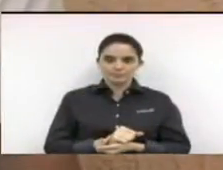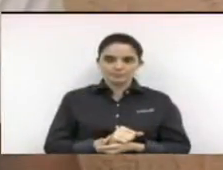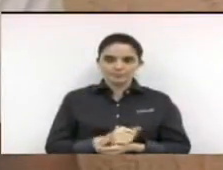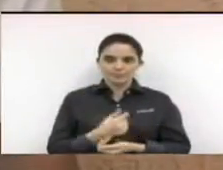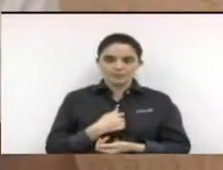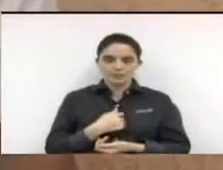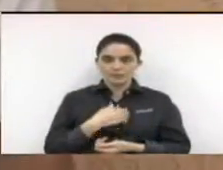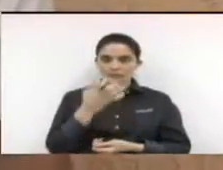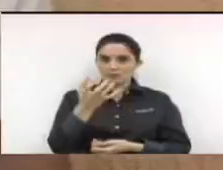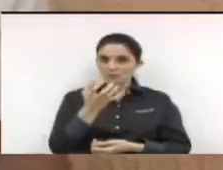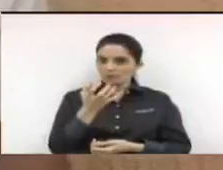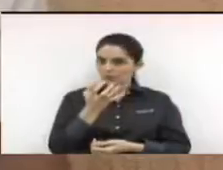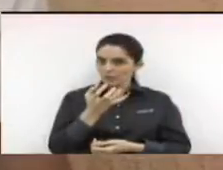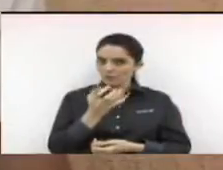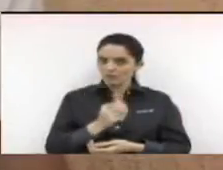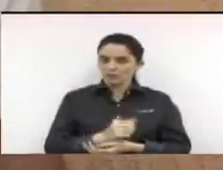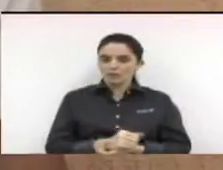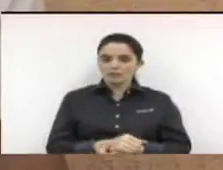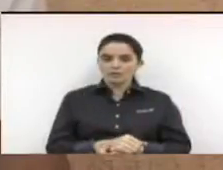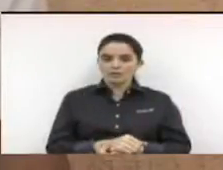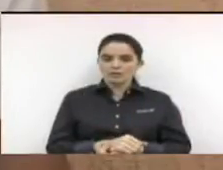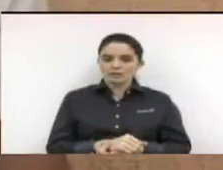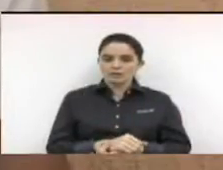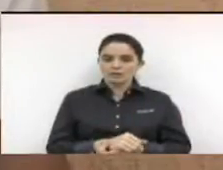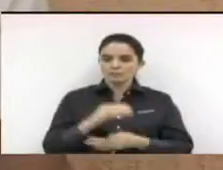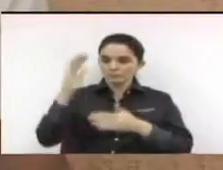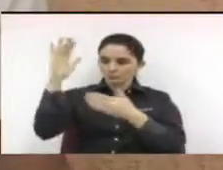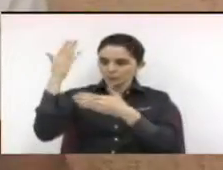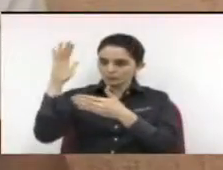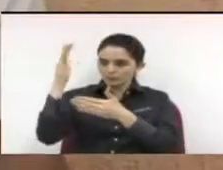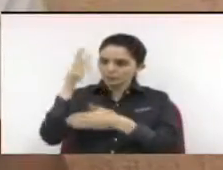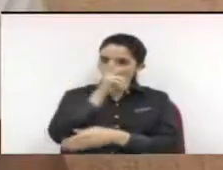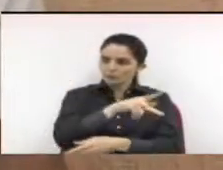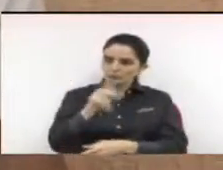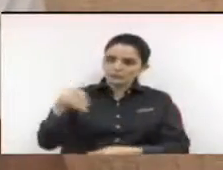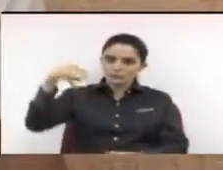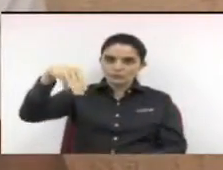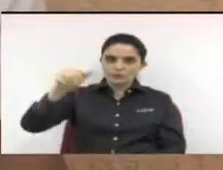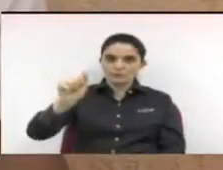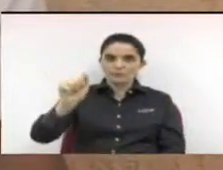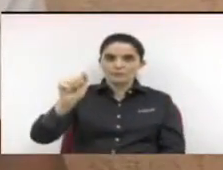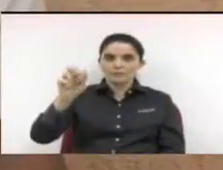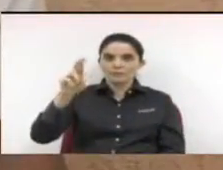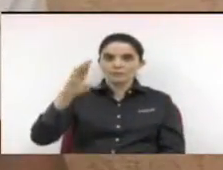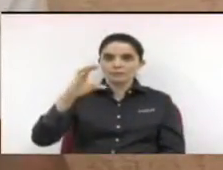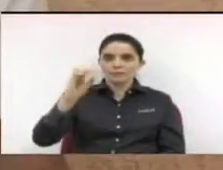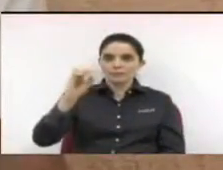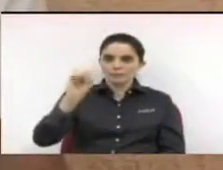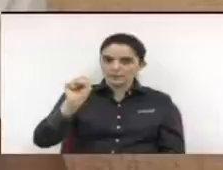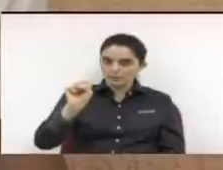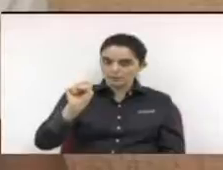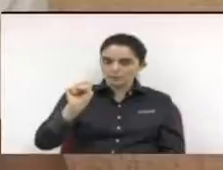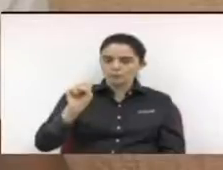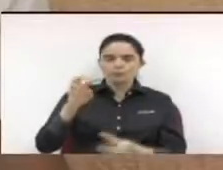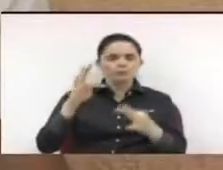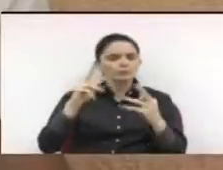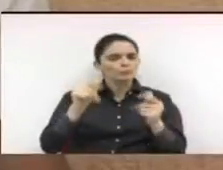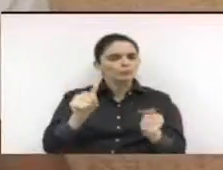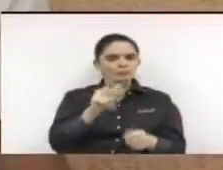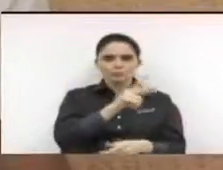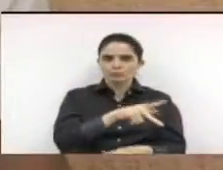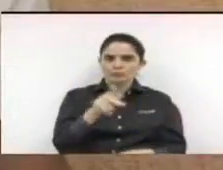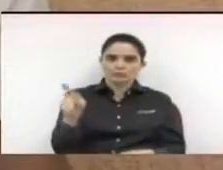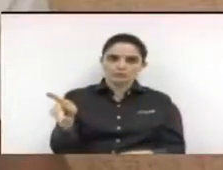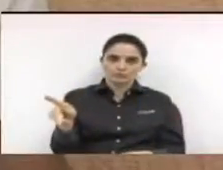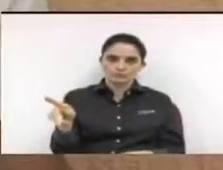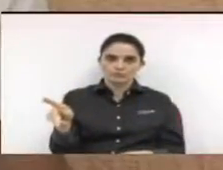eu queria aqui cumprimentar o Marcão, o Marcos, que é professor do Senai, em nome de quem eu queria cumprimentar todos os professores. O Marcos